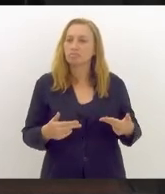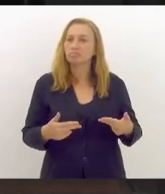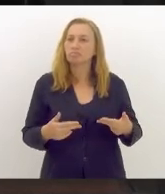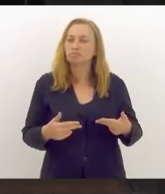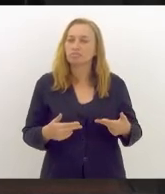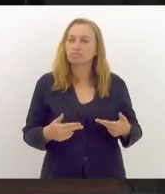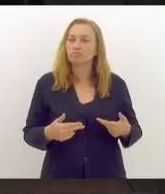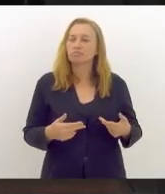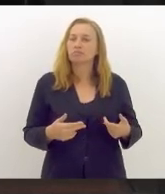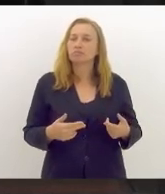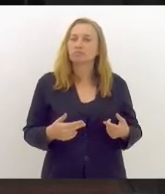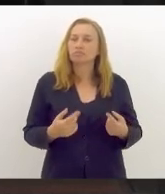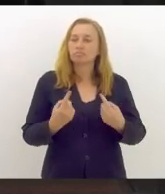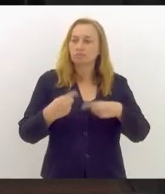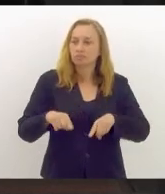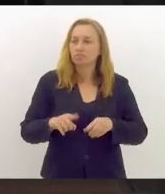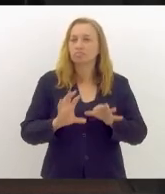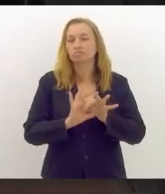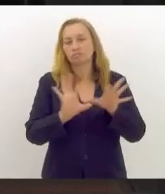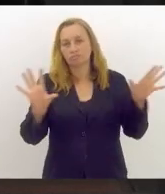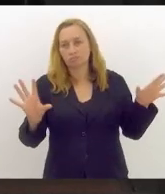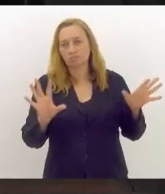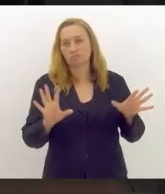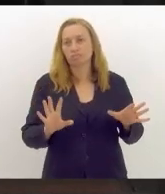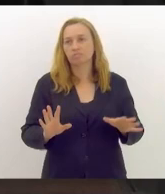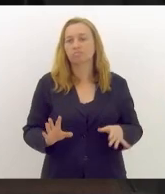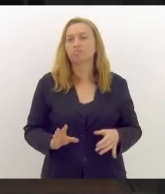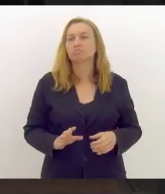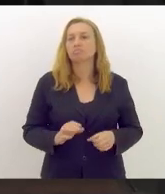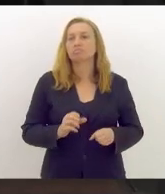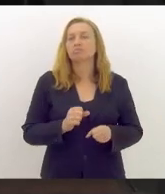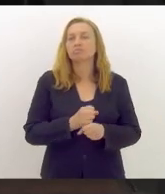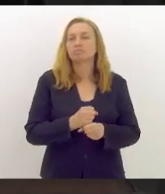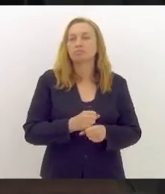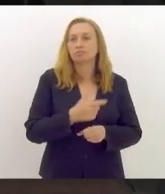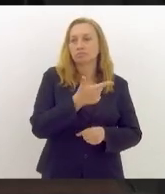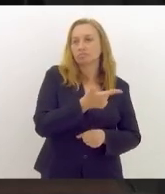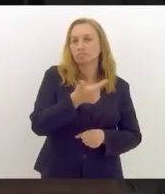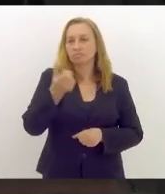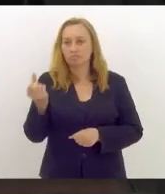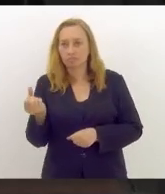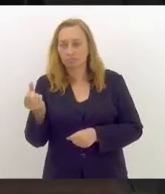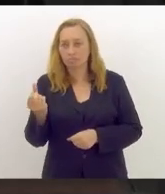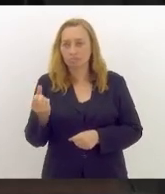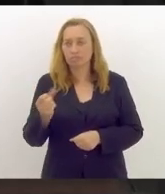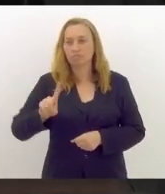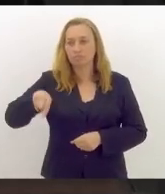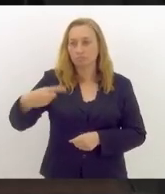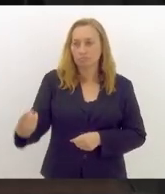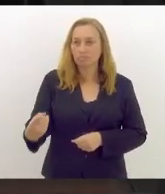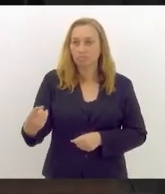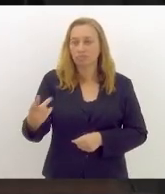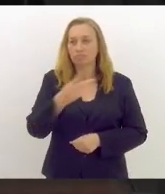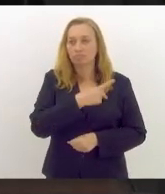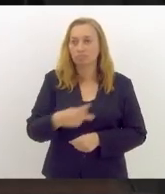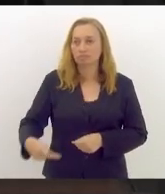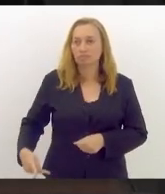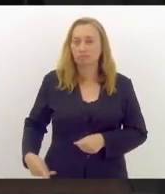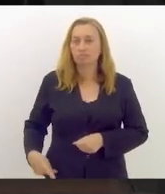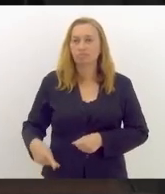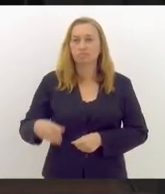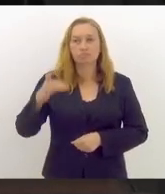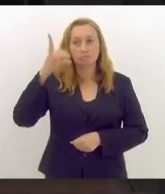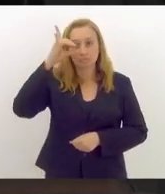ataques e ofensas à democracia, desde o golpe de 2016, que depois a então presidenta constitucional do Brasil, Dilma